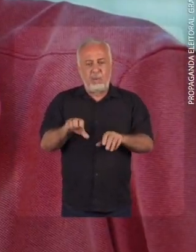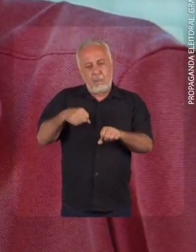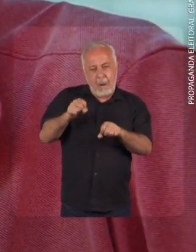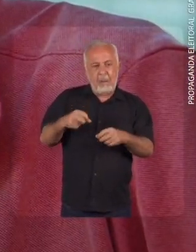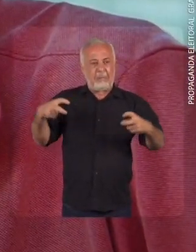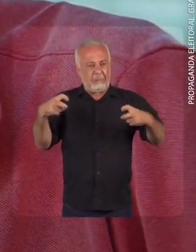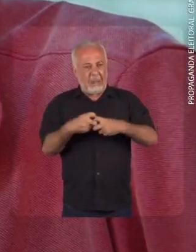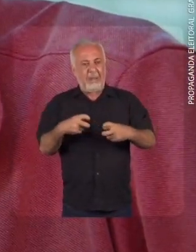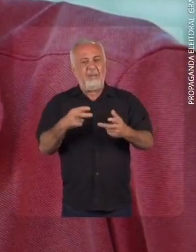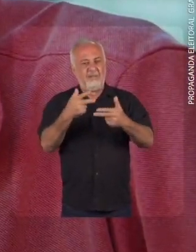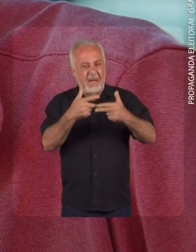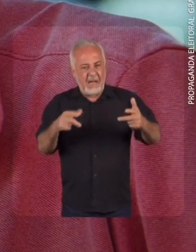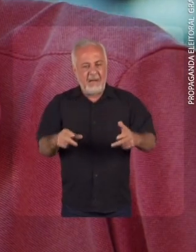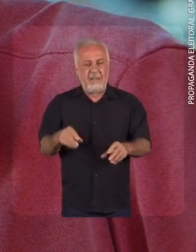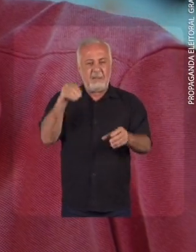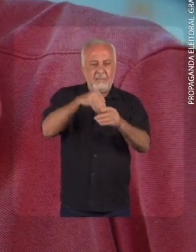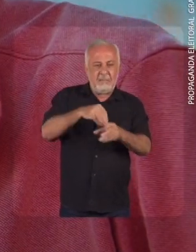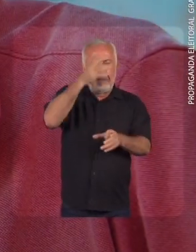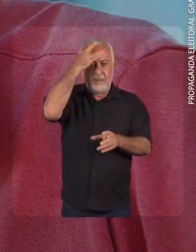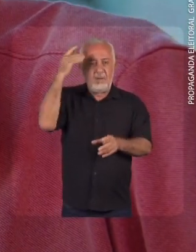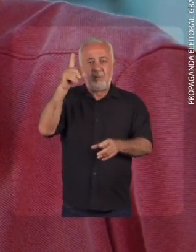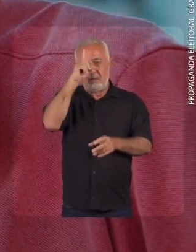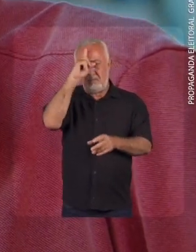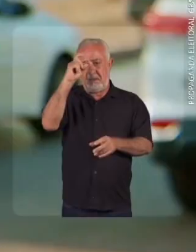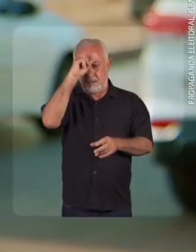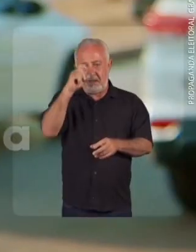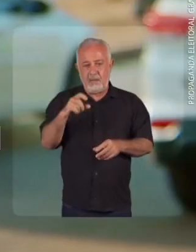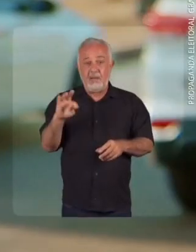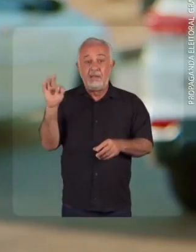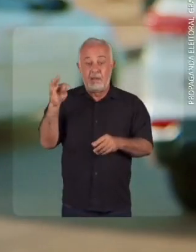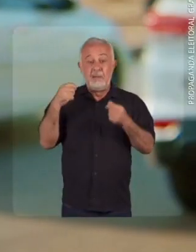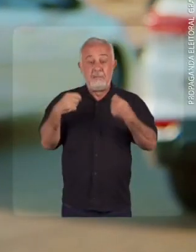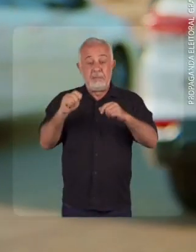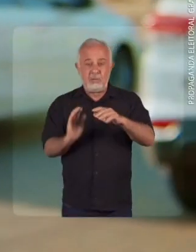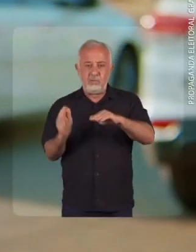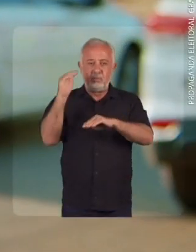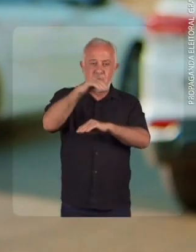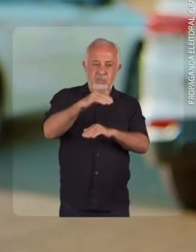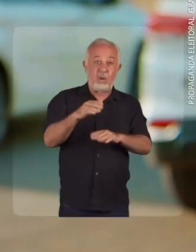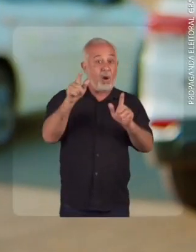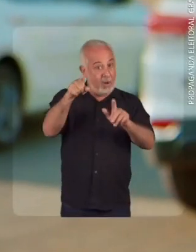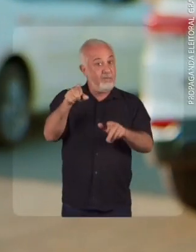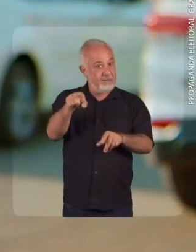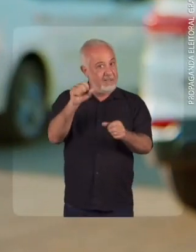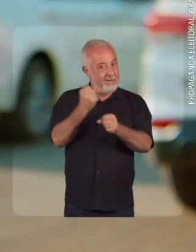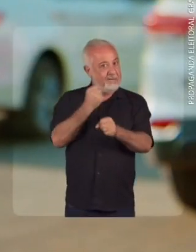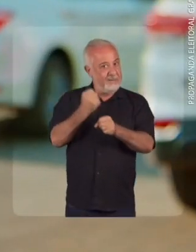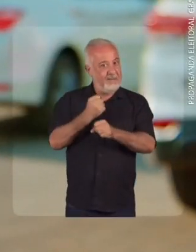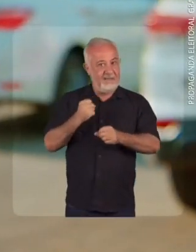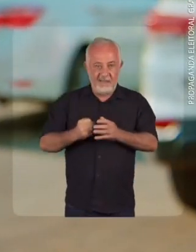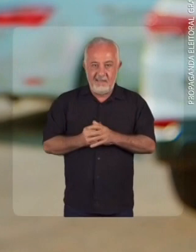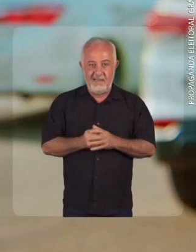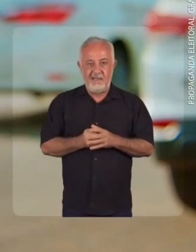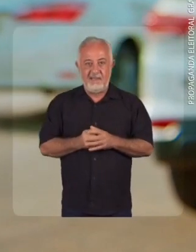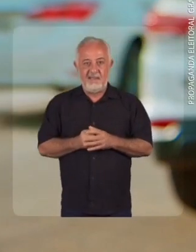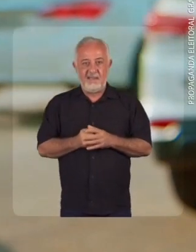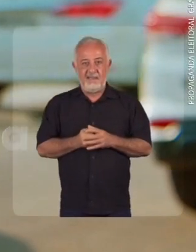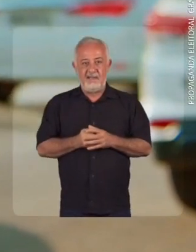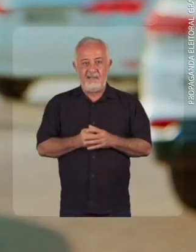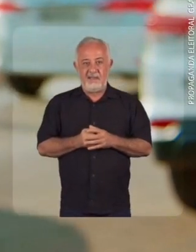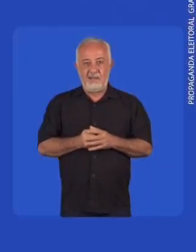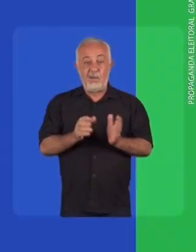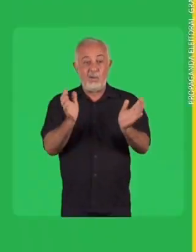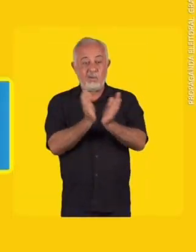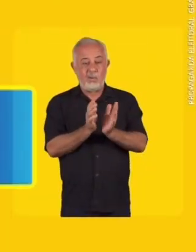bota aqui toda hora no chão, é dentro do hospital. Boa Janad, Taquarauto precisa desse viaduto, Contamos contigo para fazer isso.